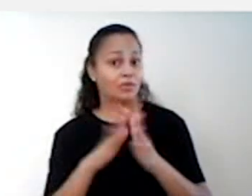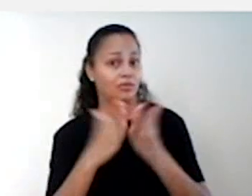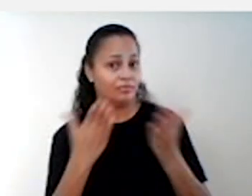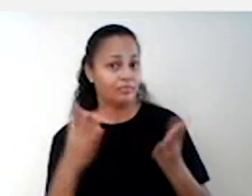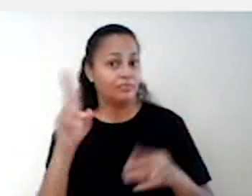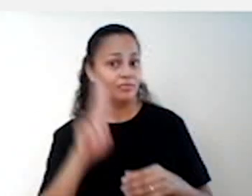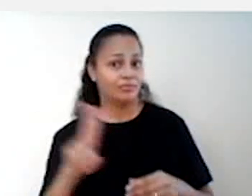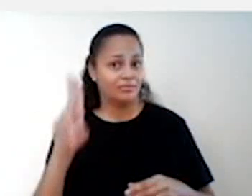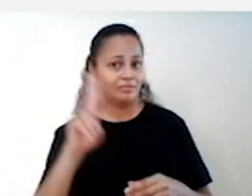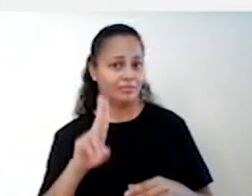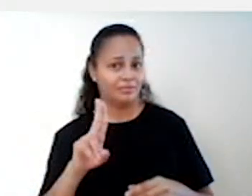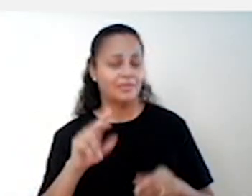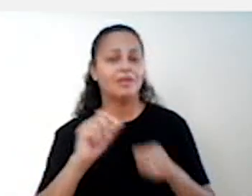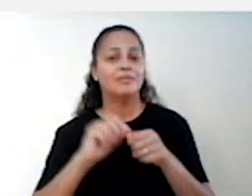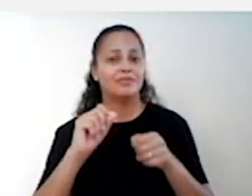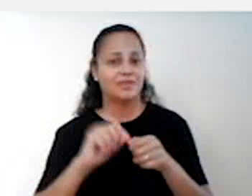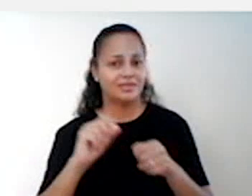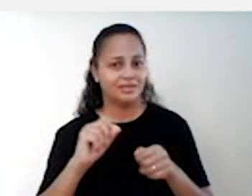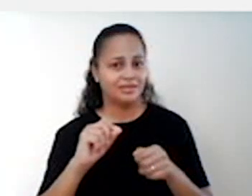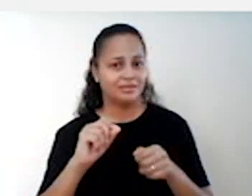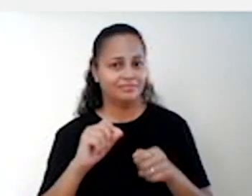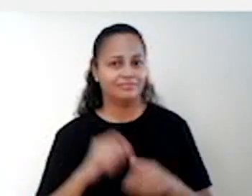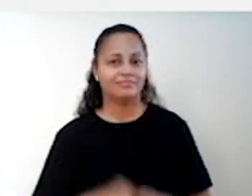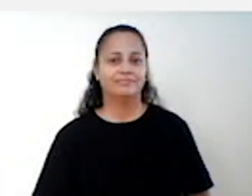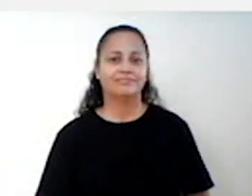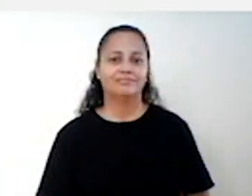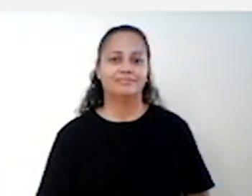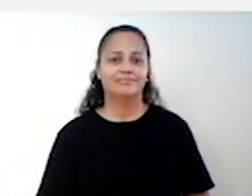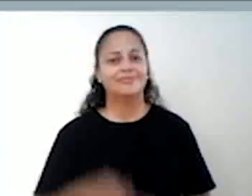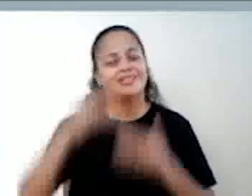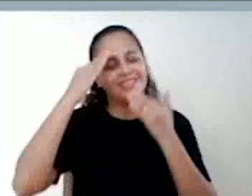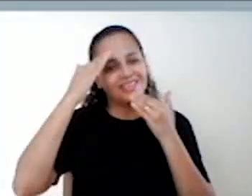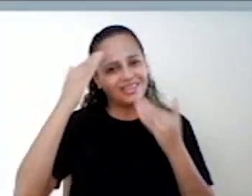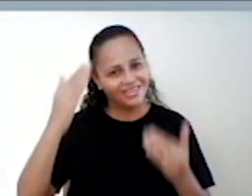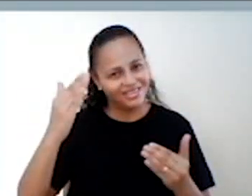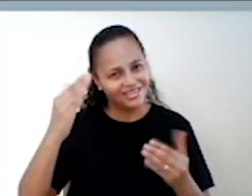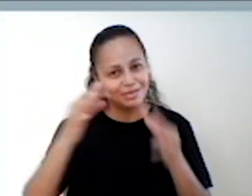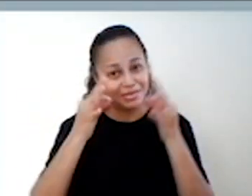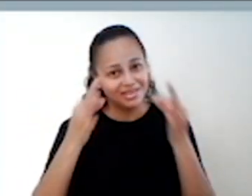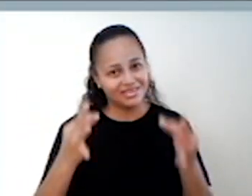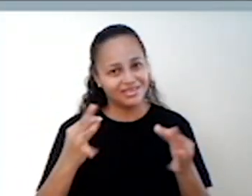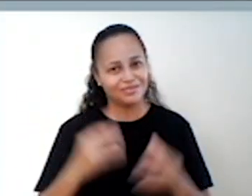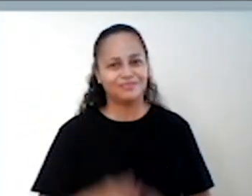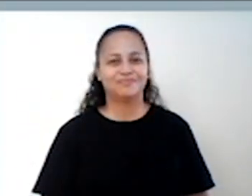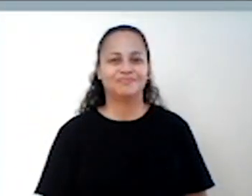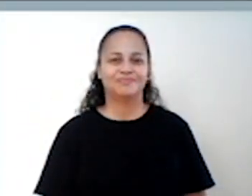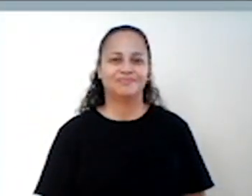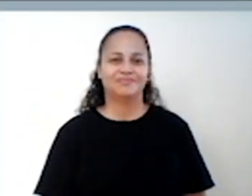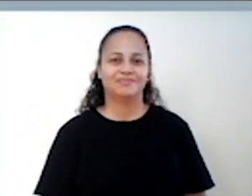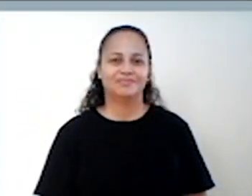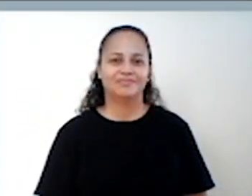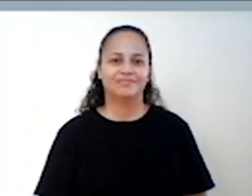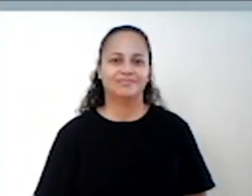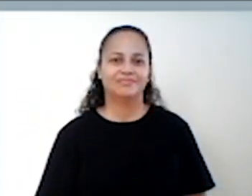as referências que foram utilizadas para elaborar essa apresentação e agradecemos pela atenção.